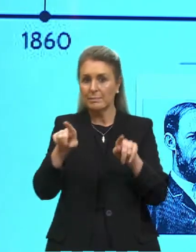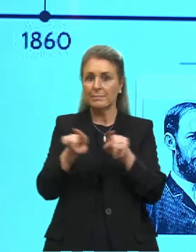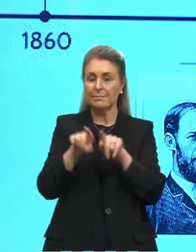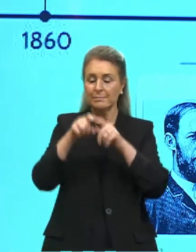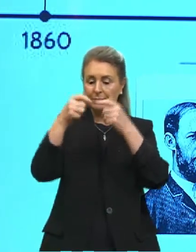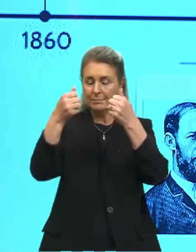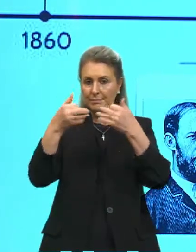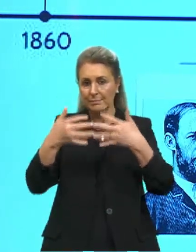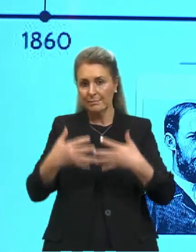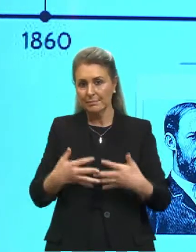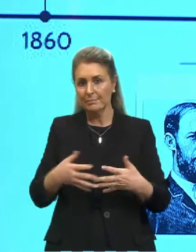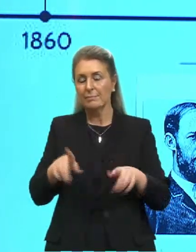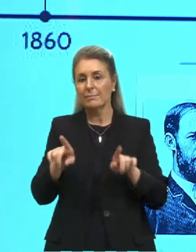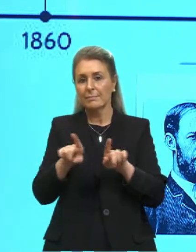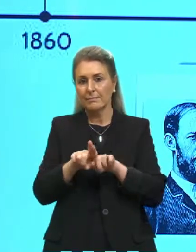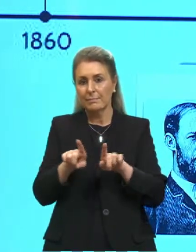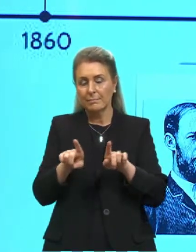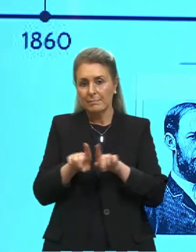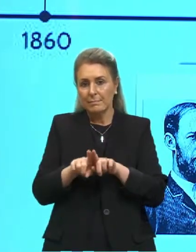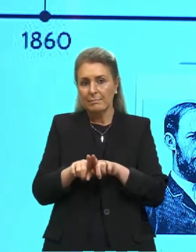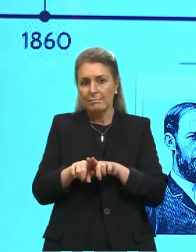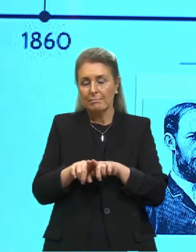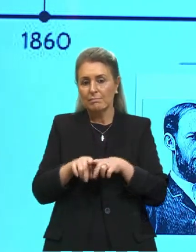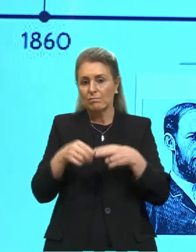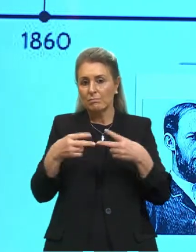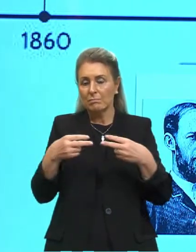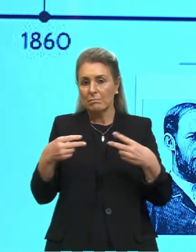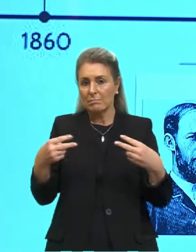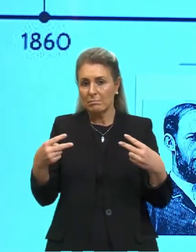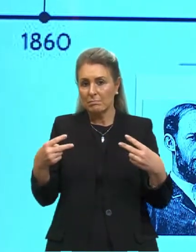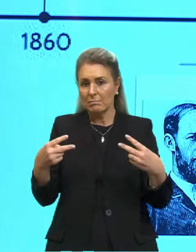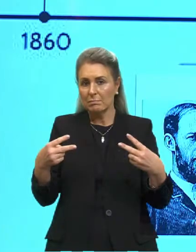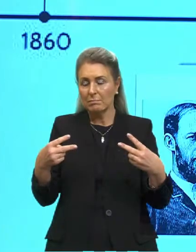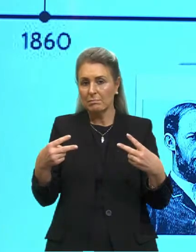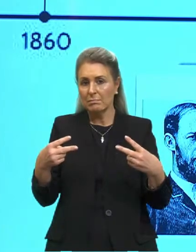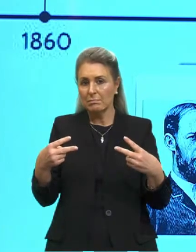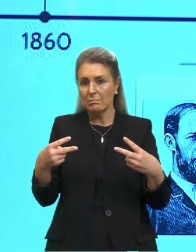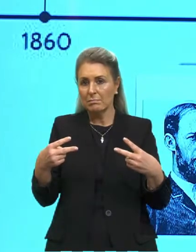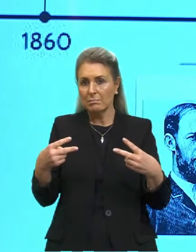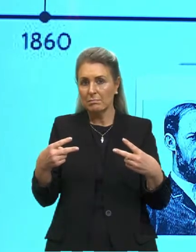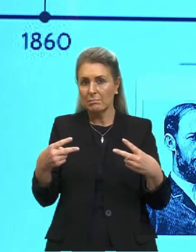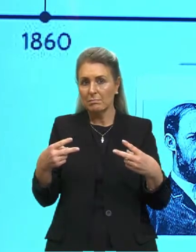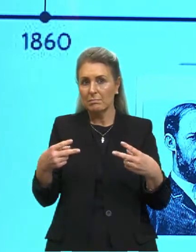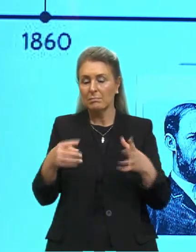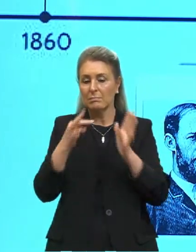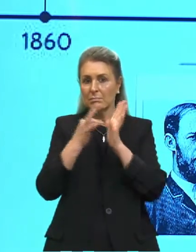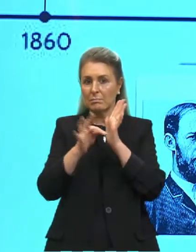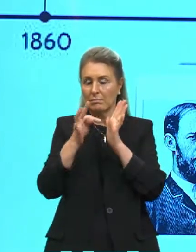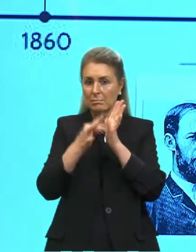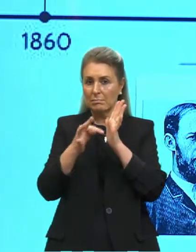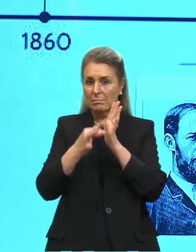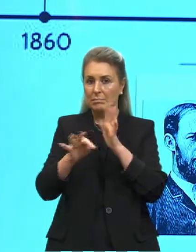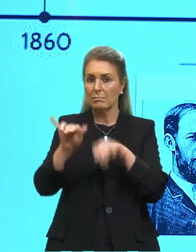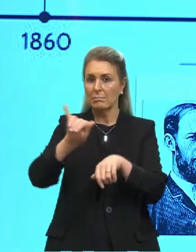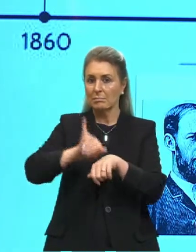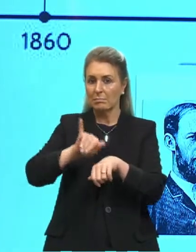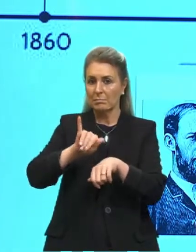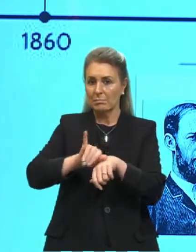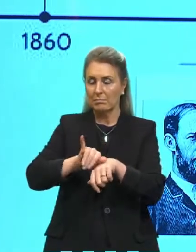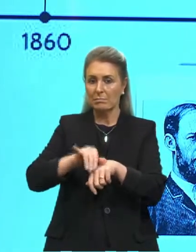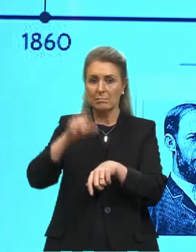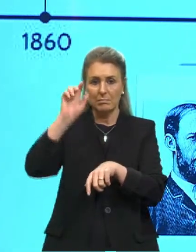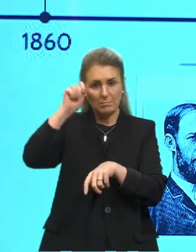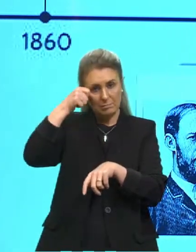explicou também situações envolvendo a teoria do corpo negro e